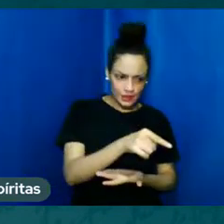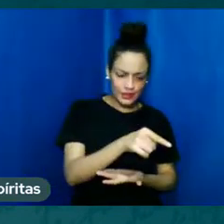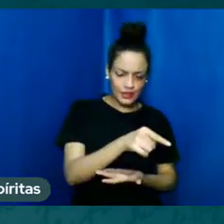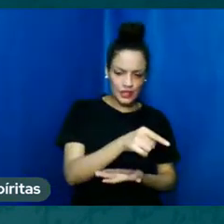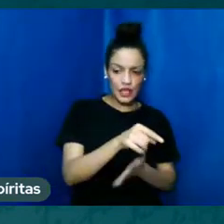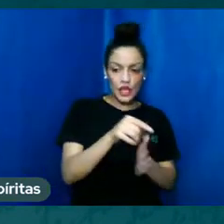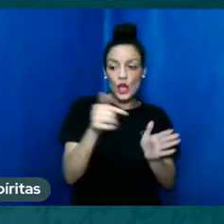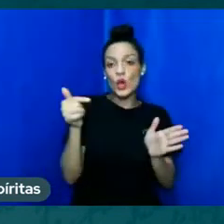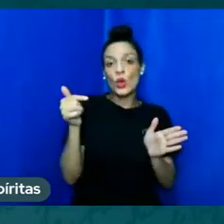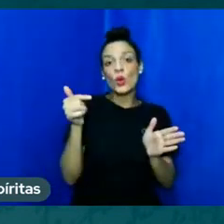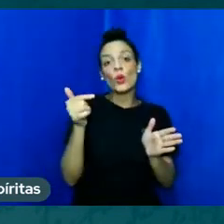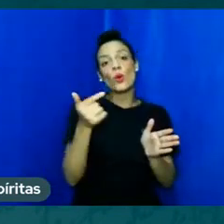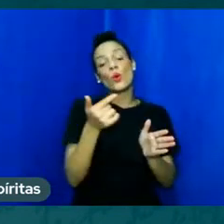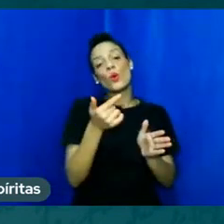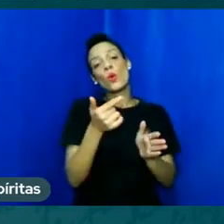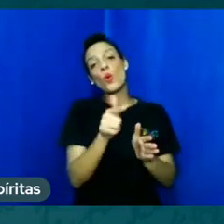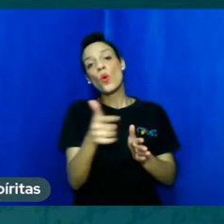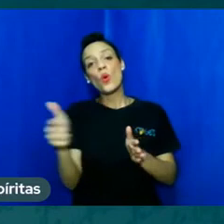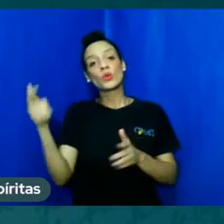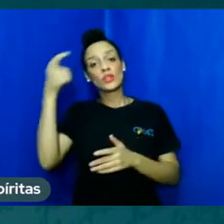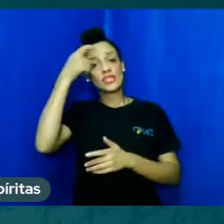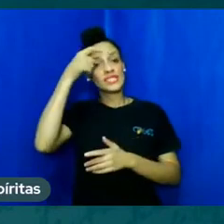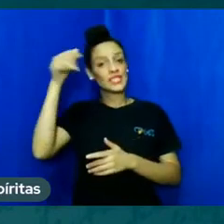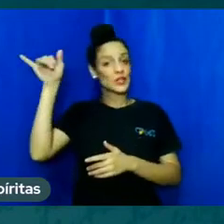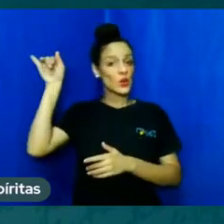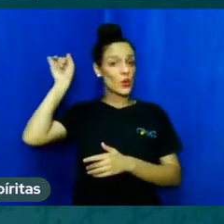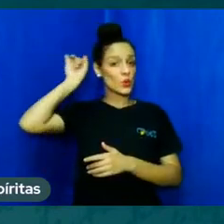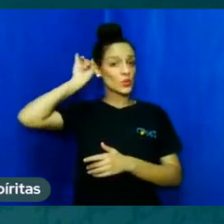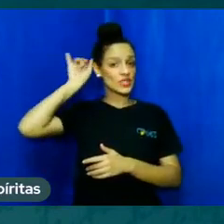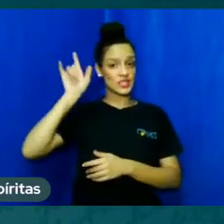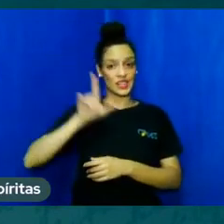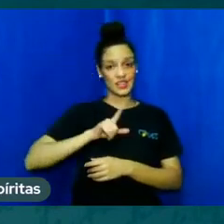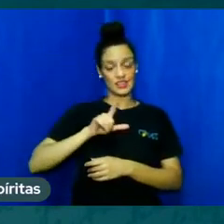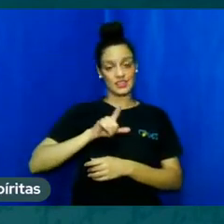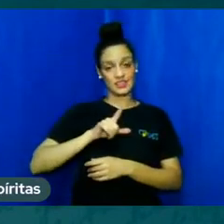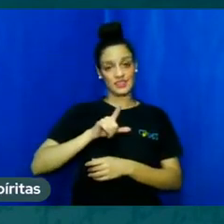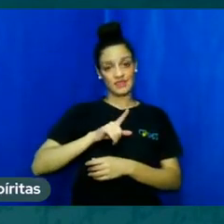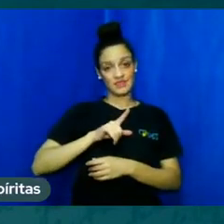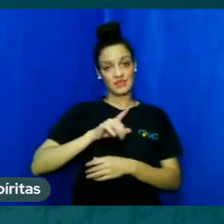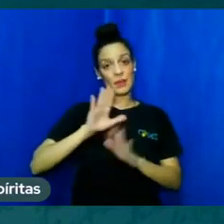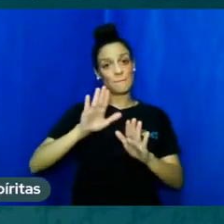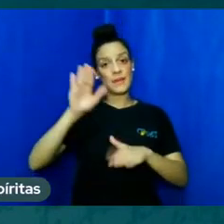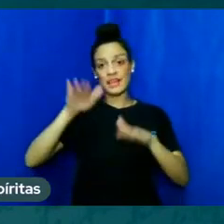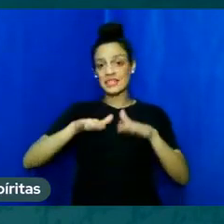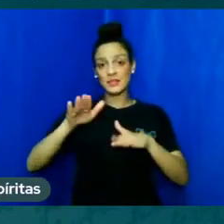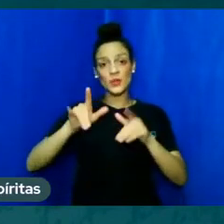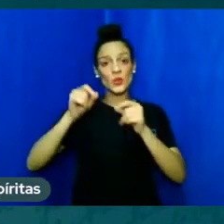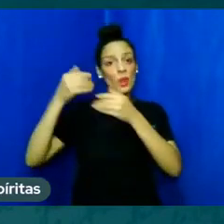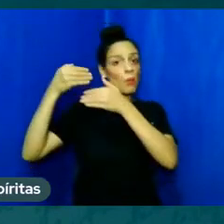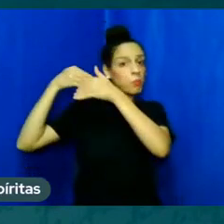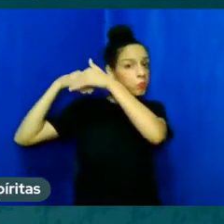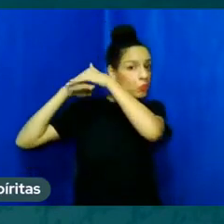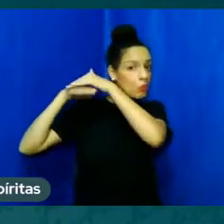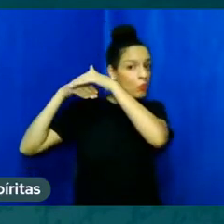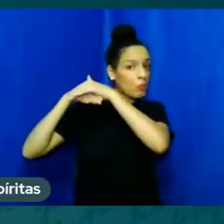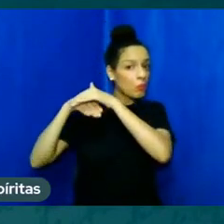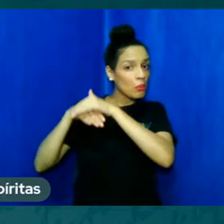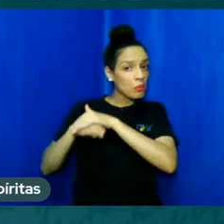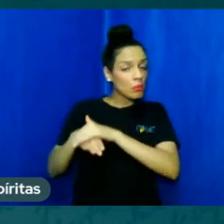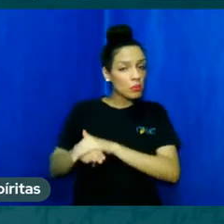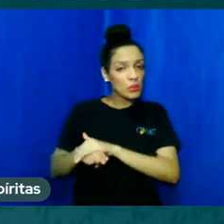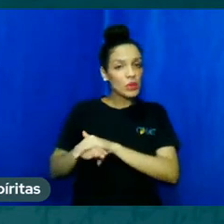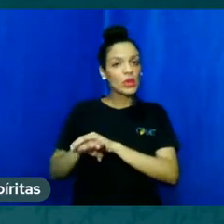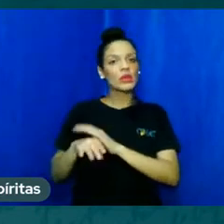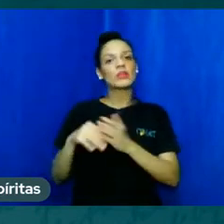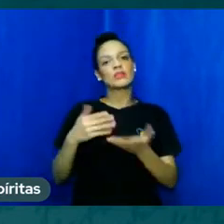desta mesma existência eu não acesso? Quantas outras lembranças constam dos meus registros e que estão